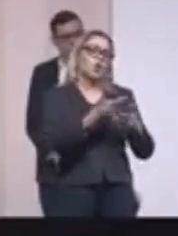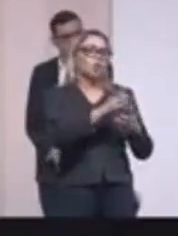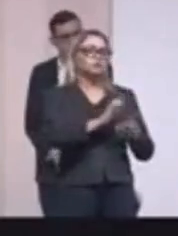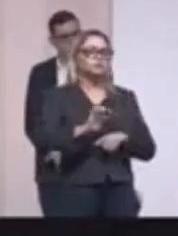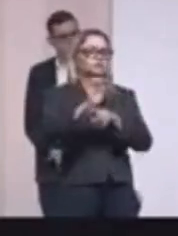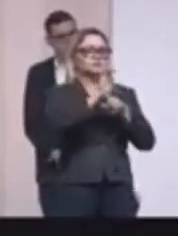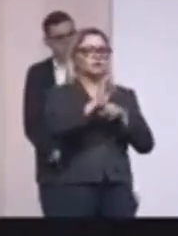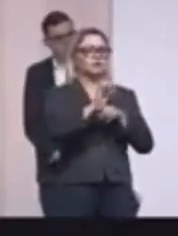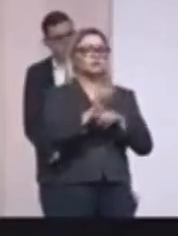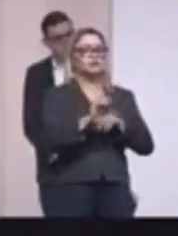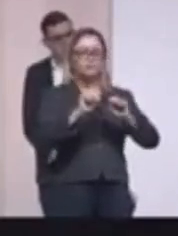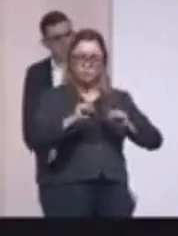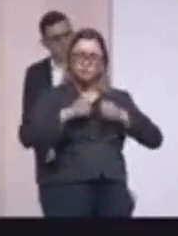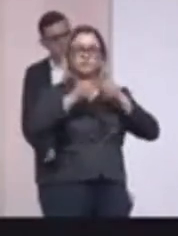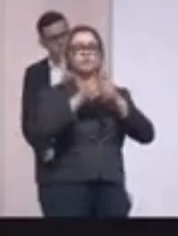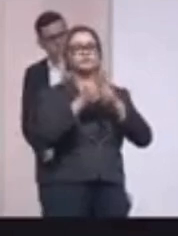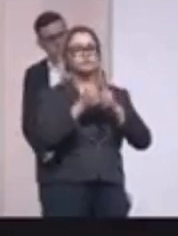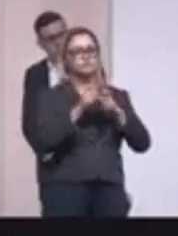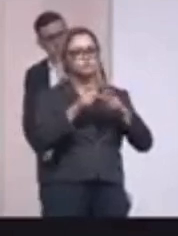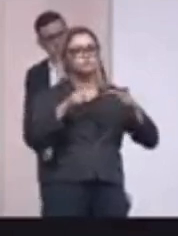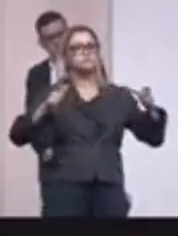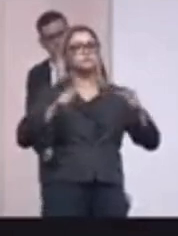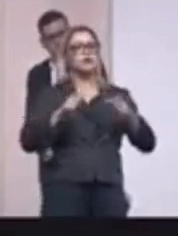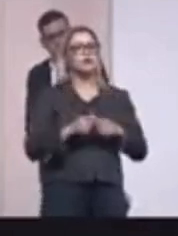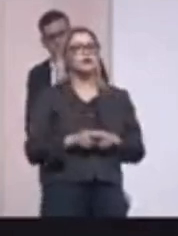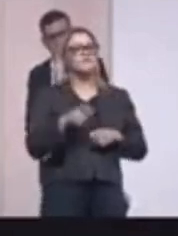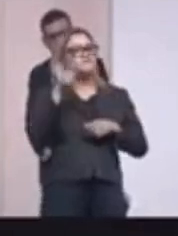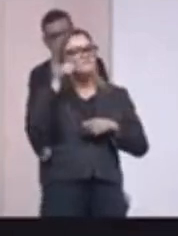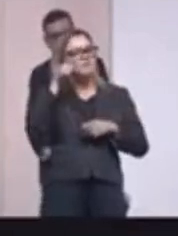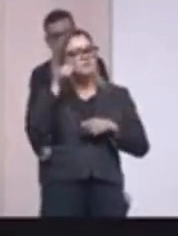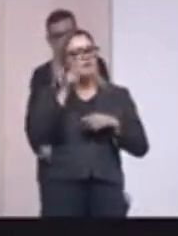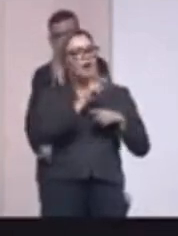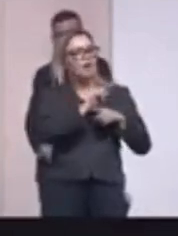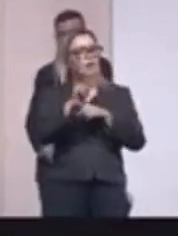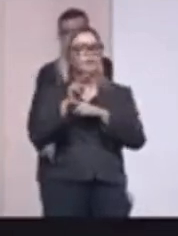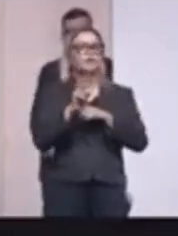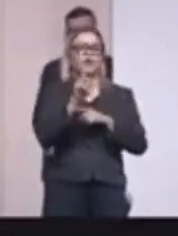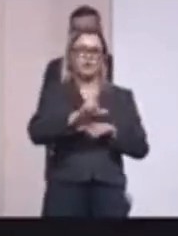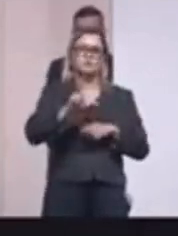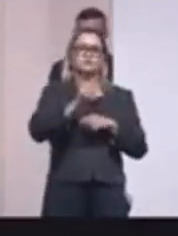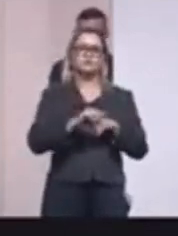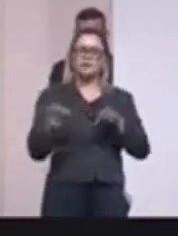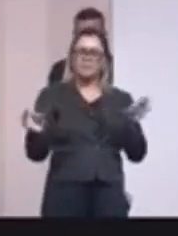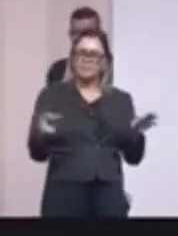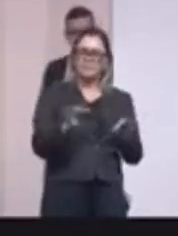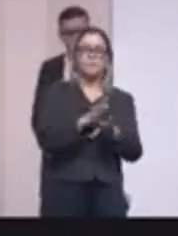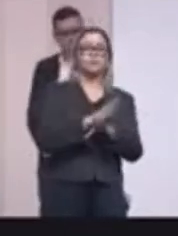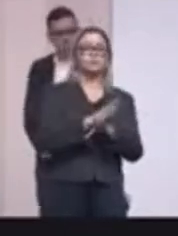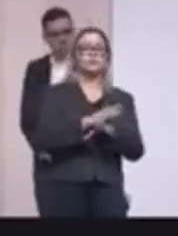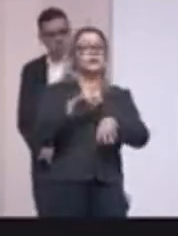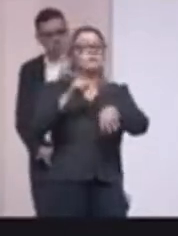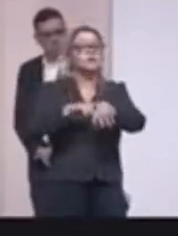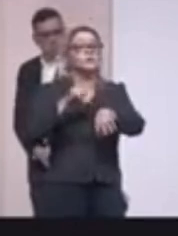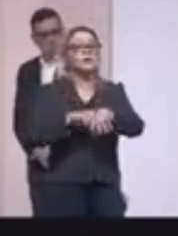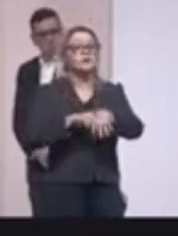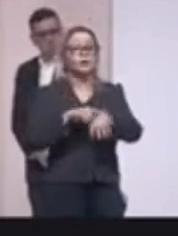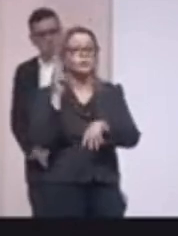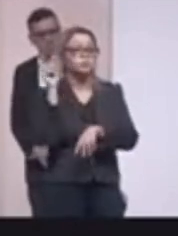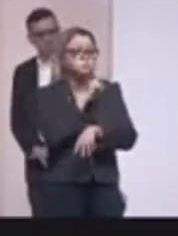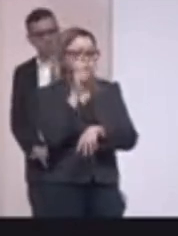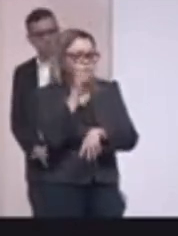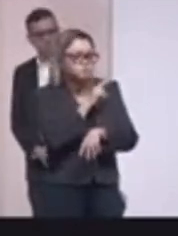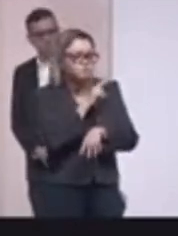estados. Então, foi um esforço muito grande, um esforço fiscal muito grande. Obviamente, a gente tem que estar preparando, mas naquele momento era urgente.